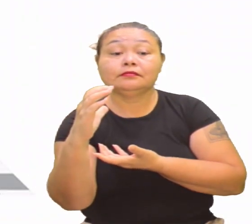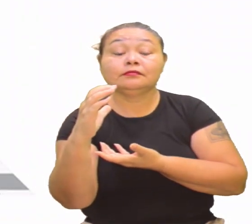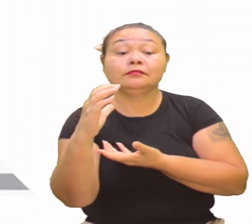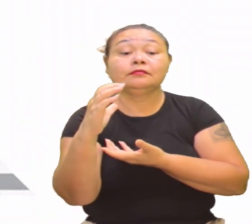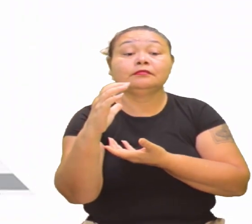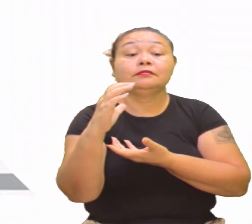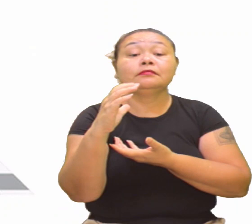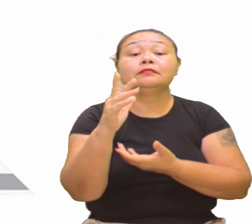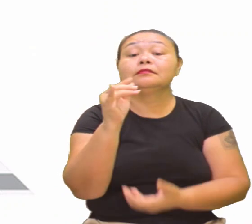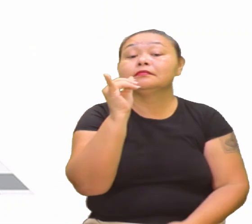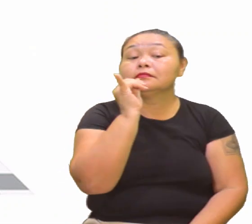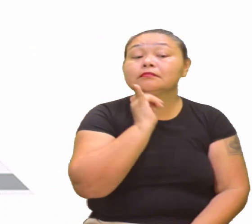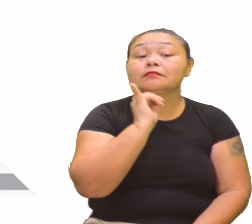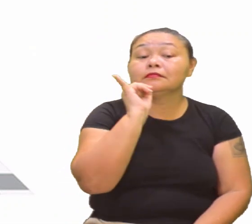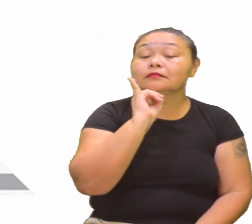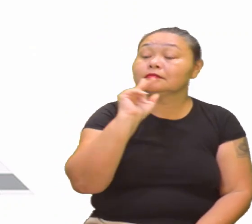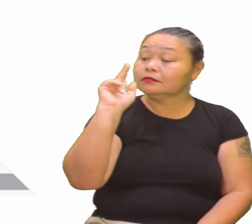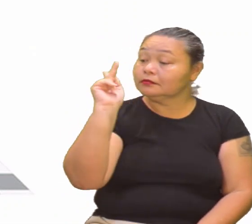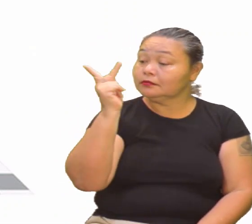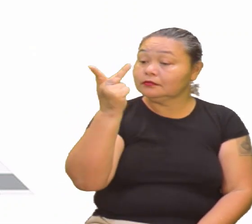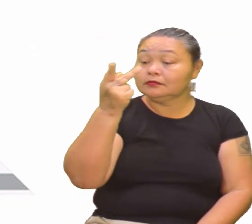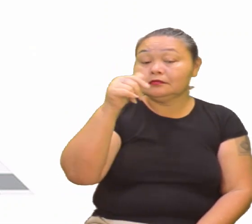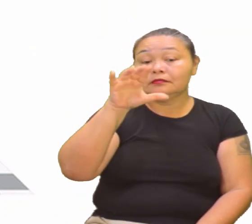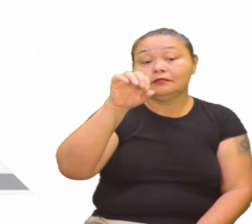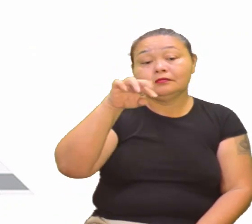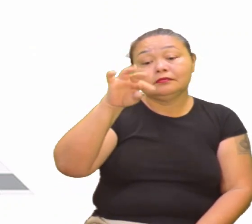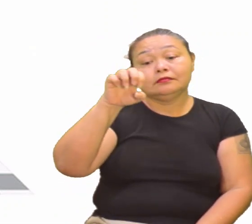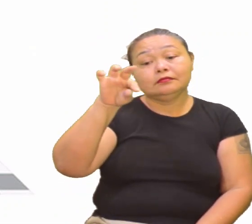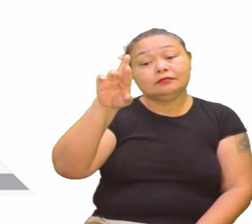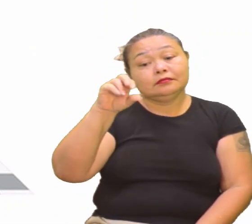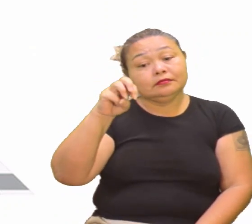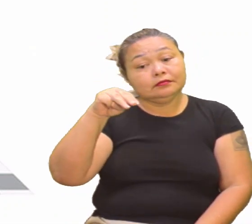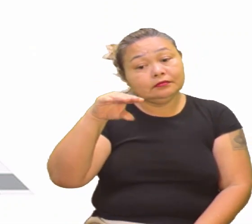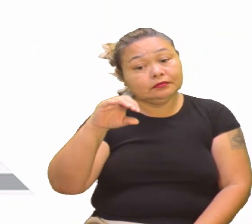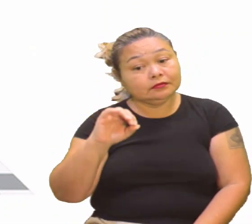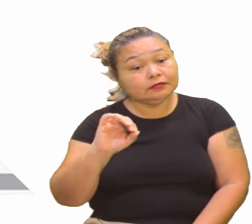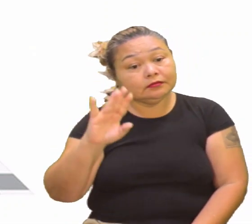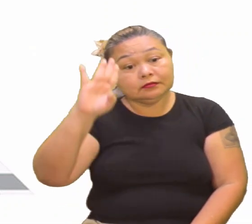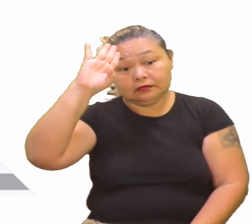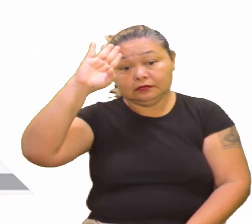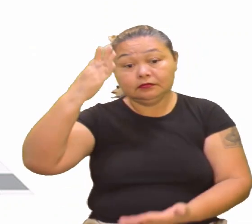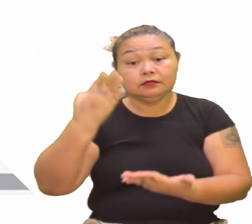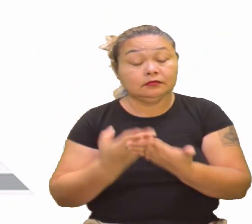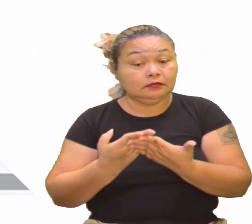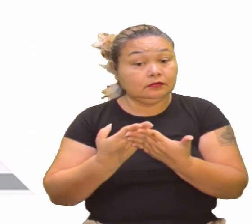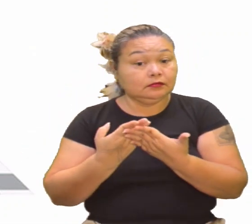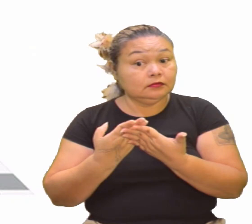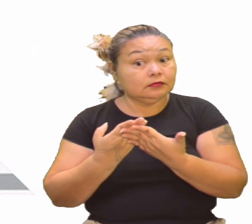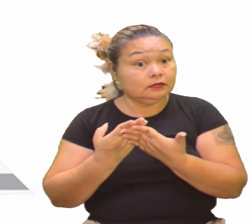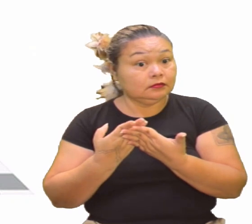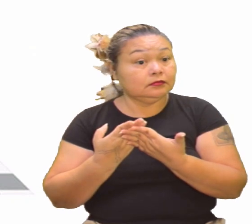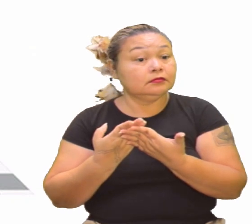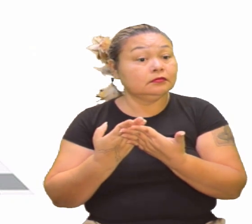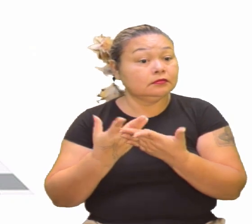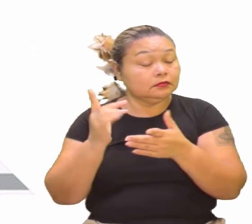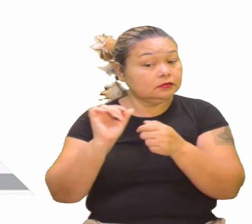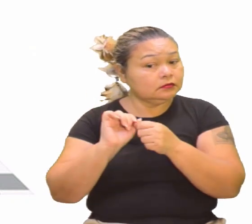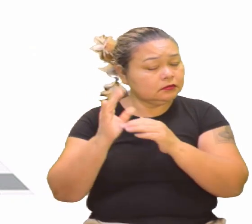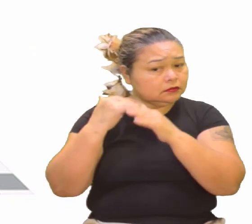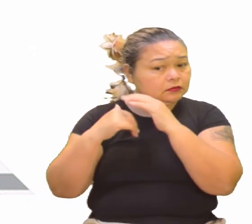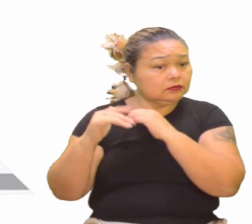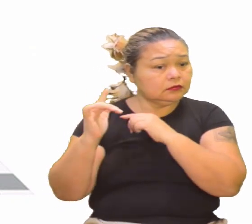Aí, um exemplo, o heliocentrismo, tá? Eles acreditavam no geocentrismo, só